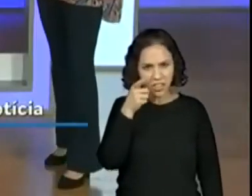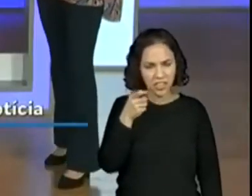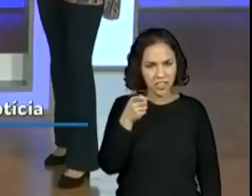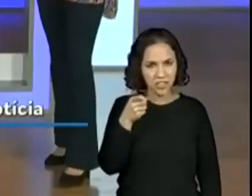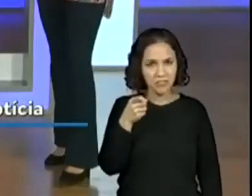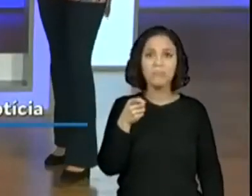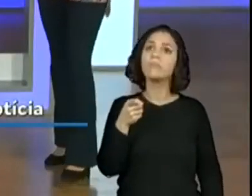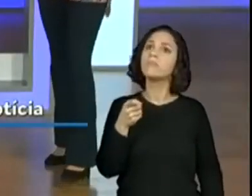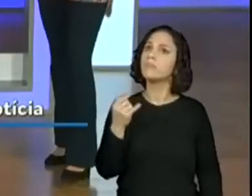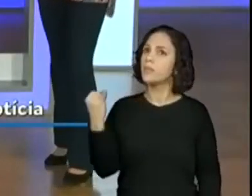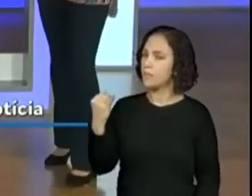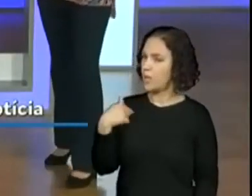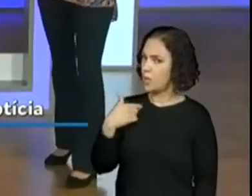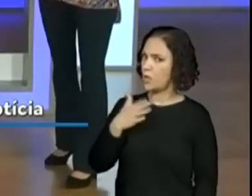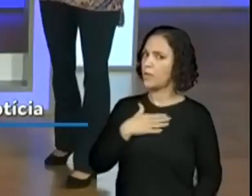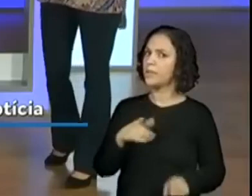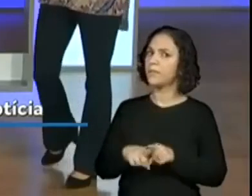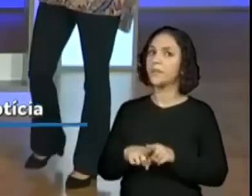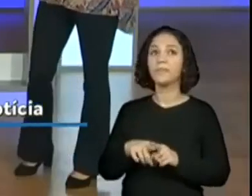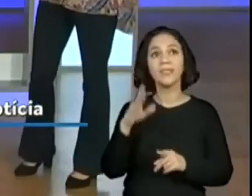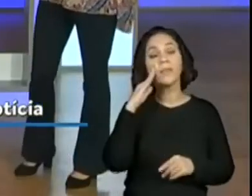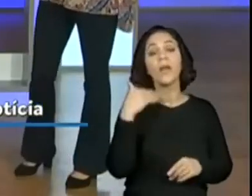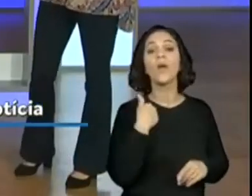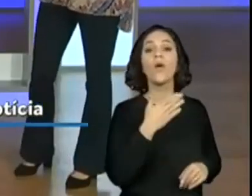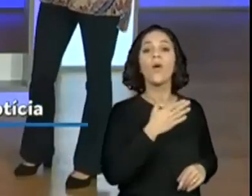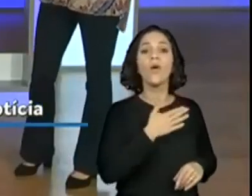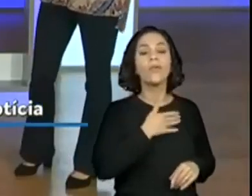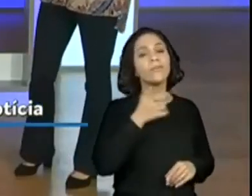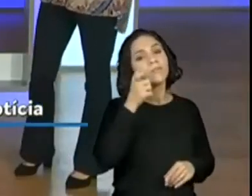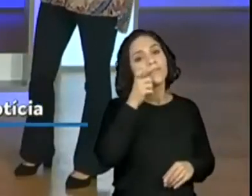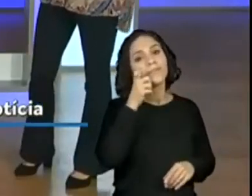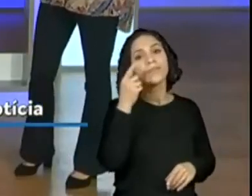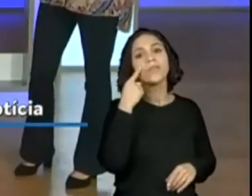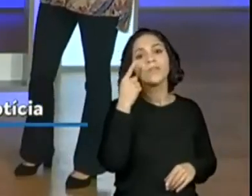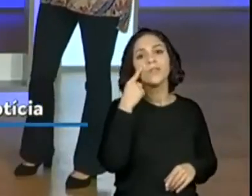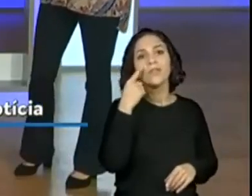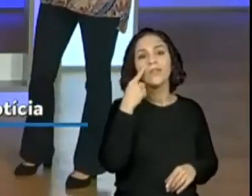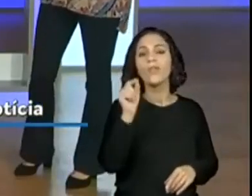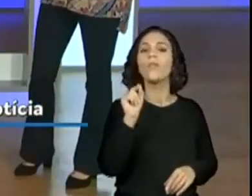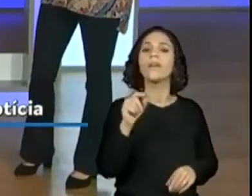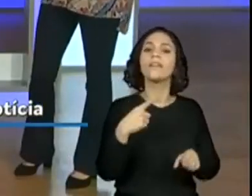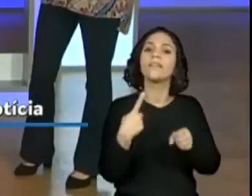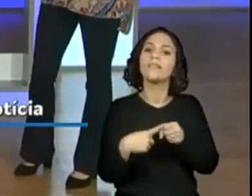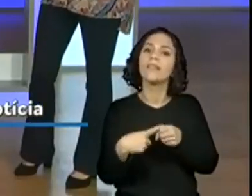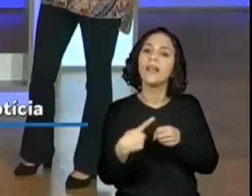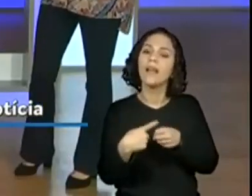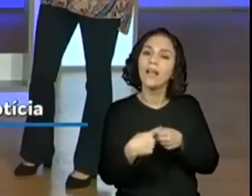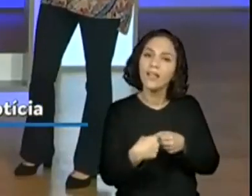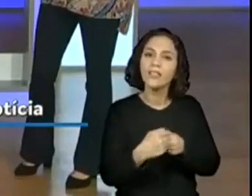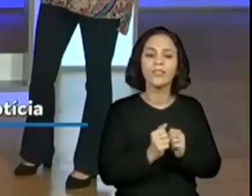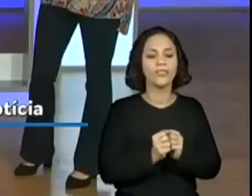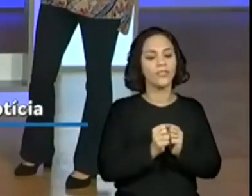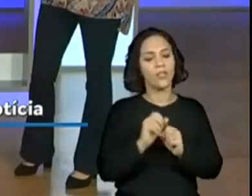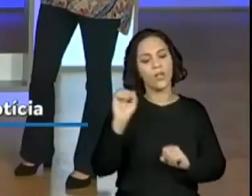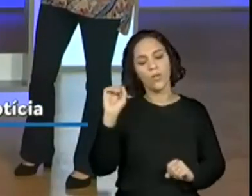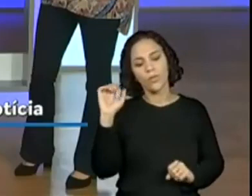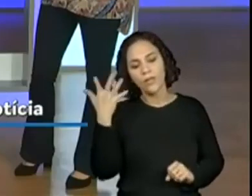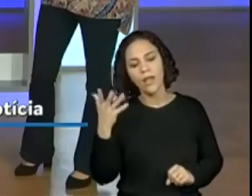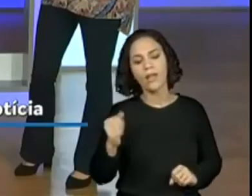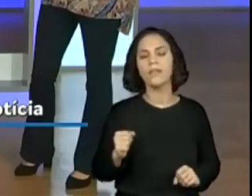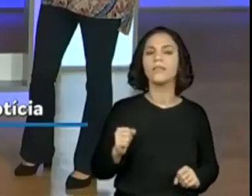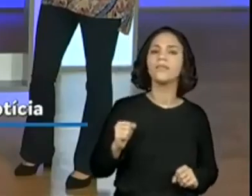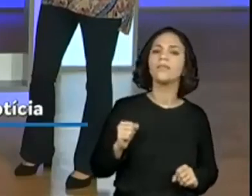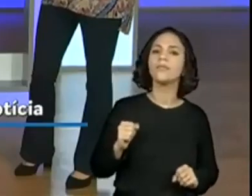Eu gosto muito. também gosto. Sabe qual jornal que eu gosto de assistir? Aqueles que falam mesmo da cidade, das coisas que estão acontecendo na minha cidade, tudo.